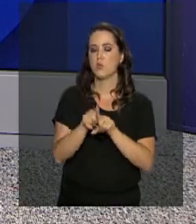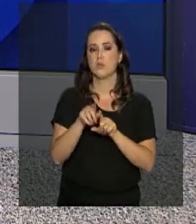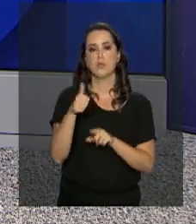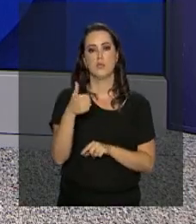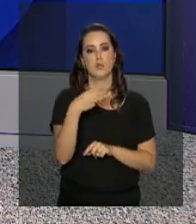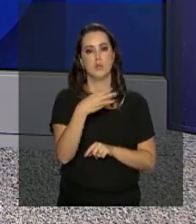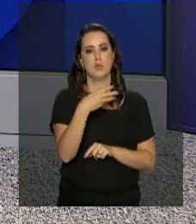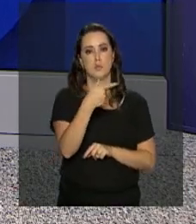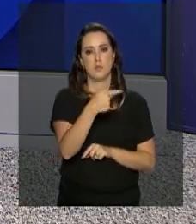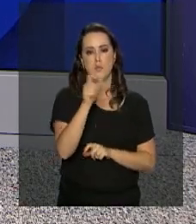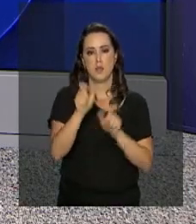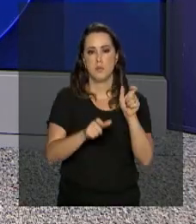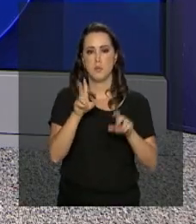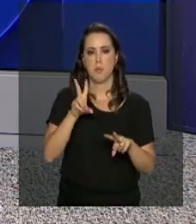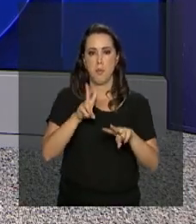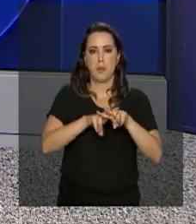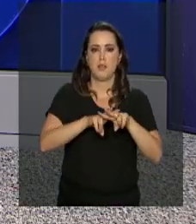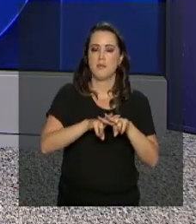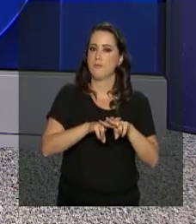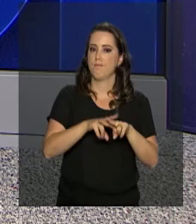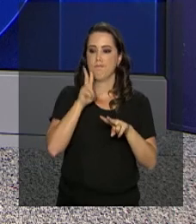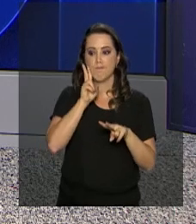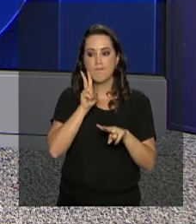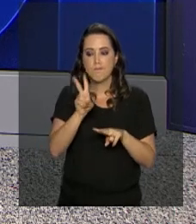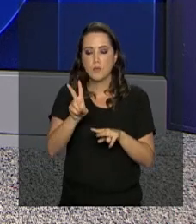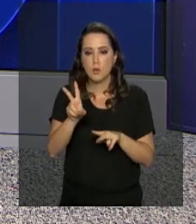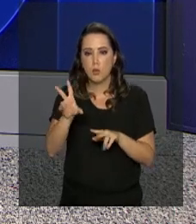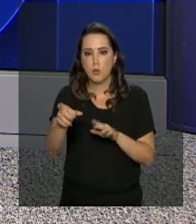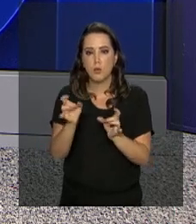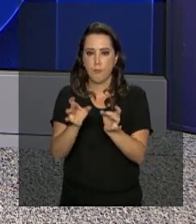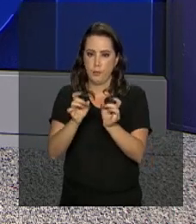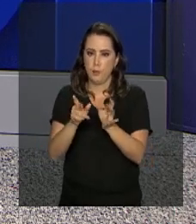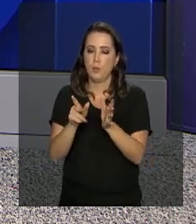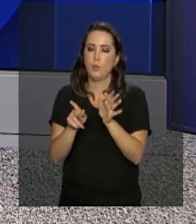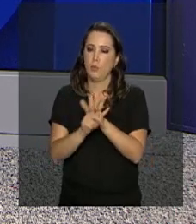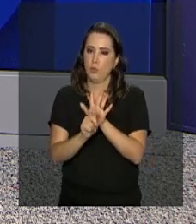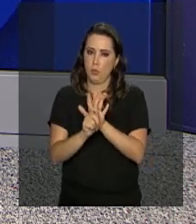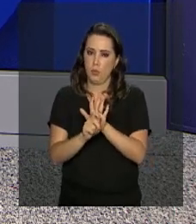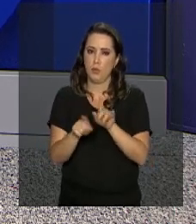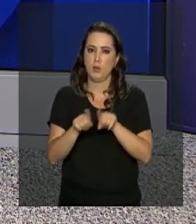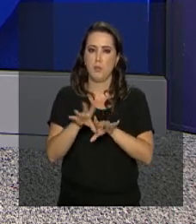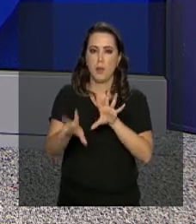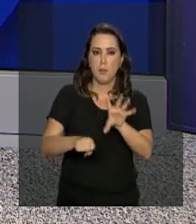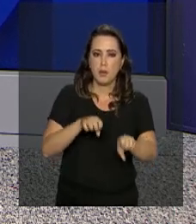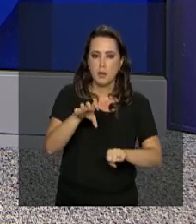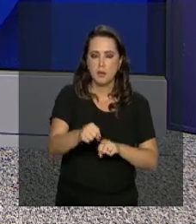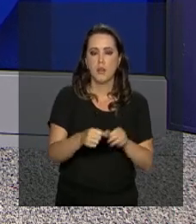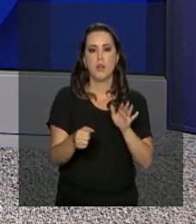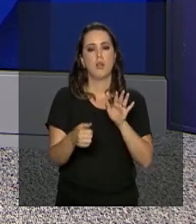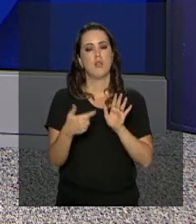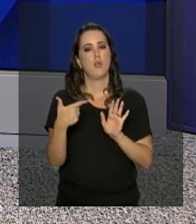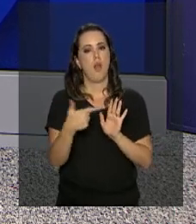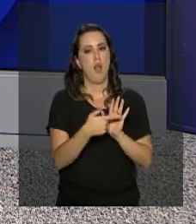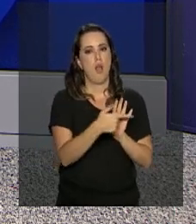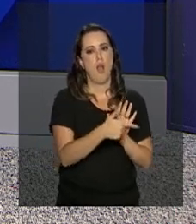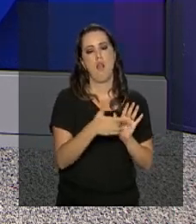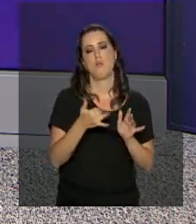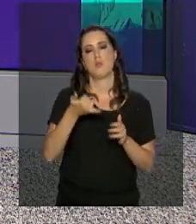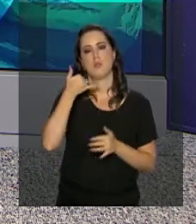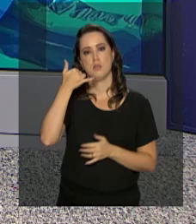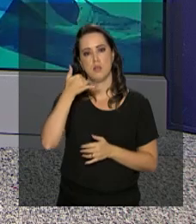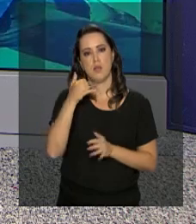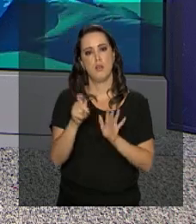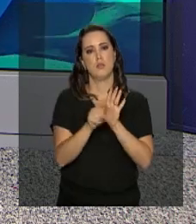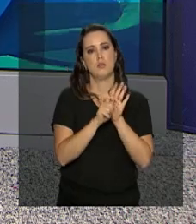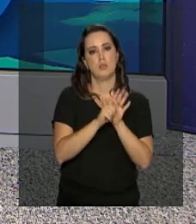137 pessoas presas em flagrante. Além disso, os agentes apreenderam armas, celulares e drogas como maconha,